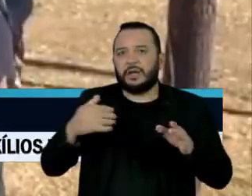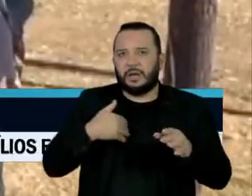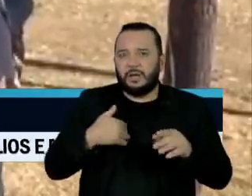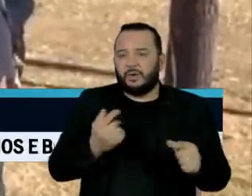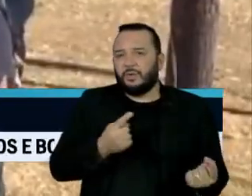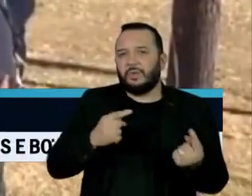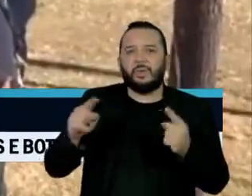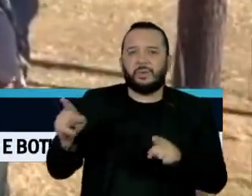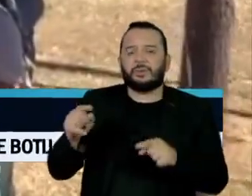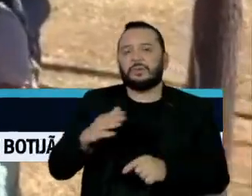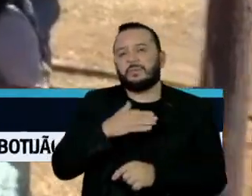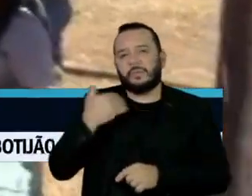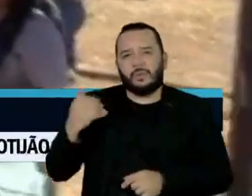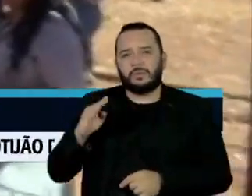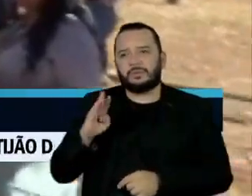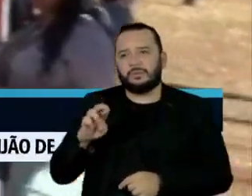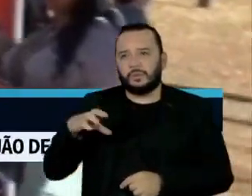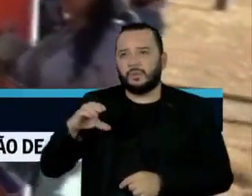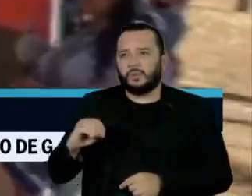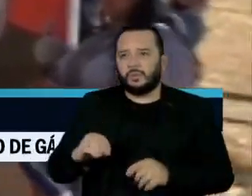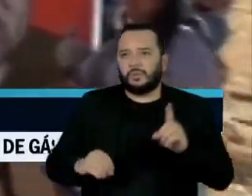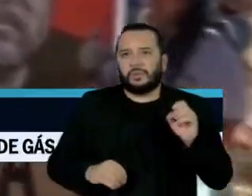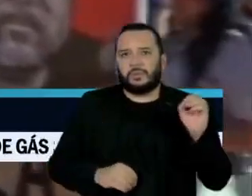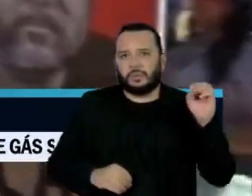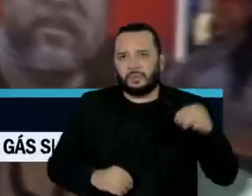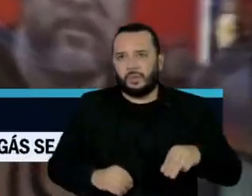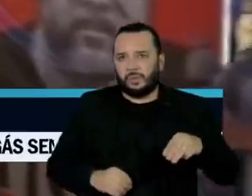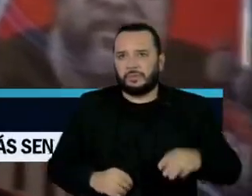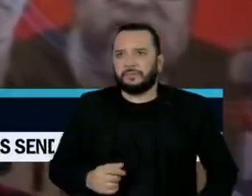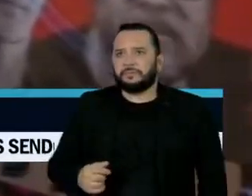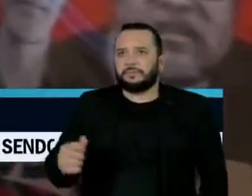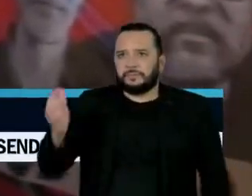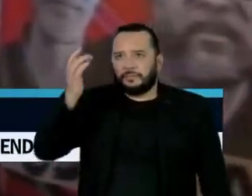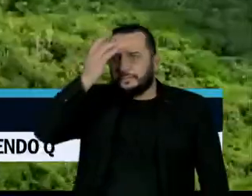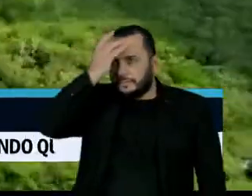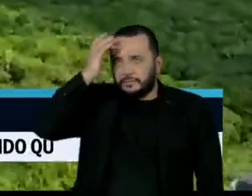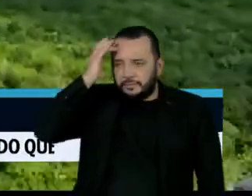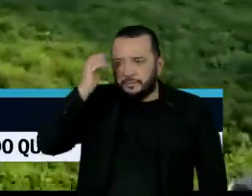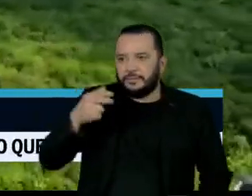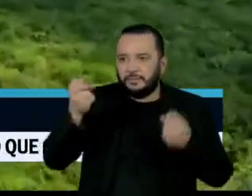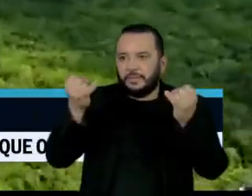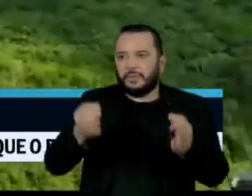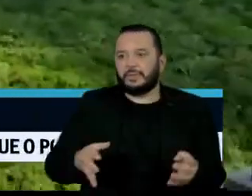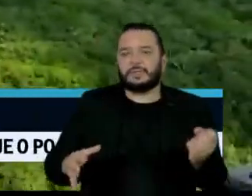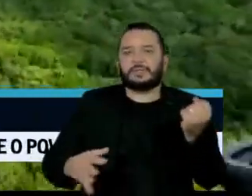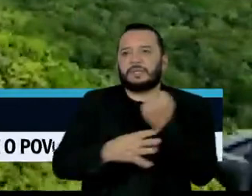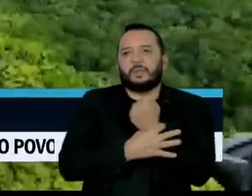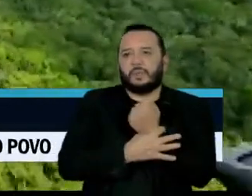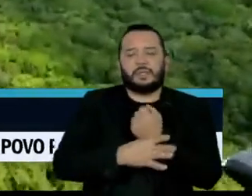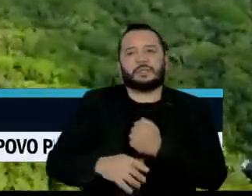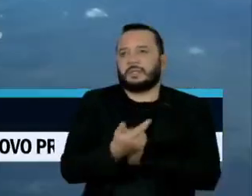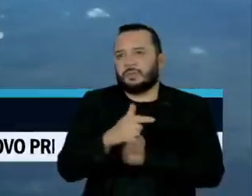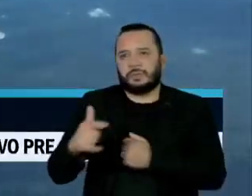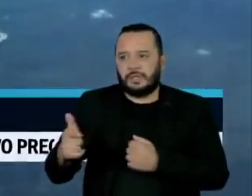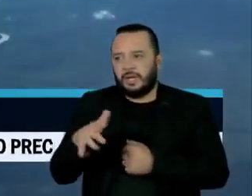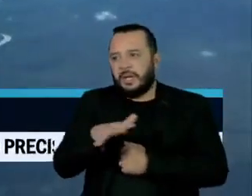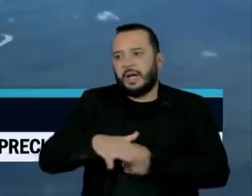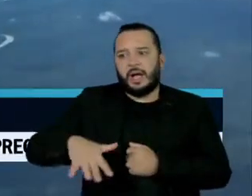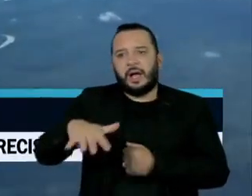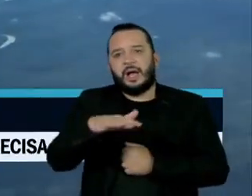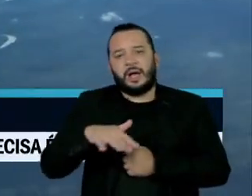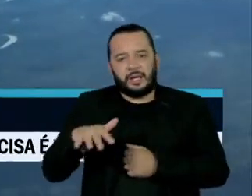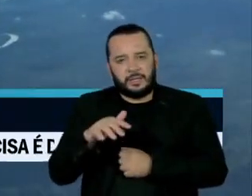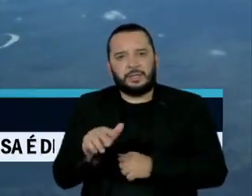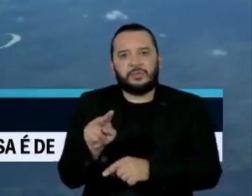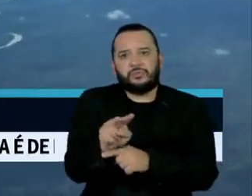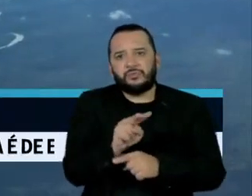mortes de Bruno e Dom. Os trabalhadores afirmam que não há segurança para atuar em áreas isoladas, como